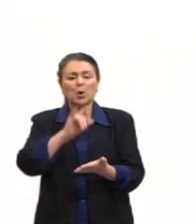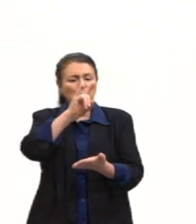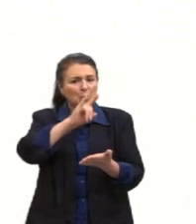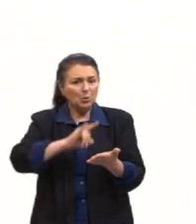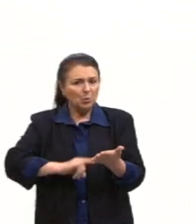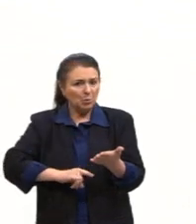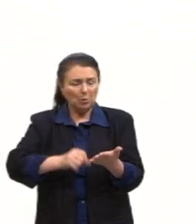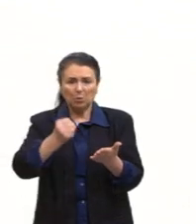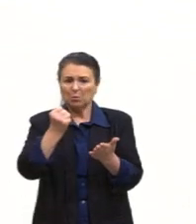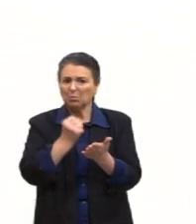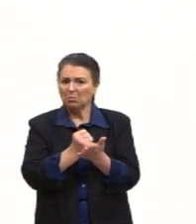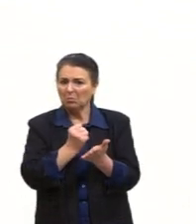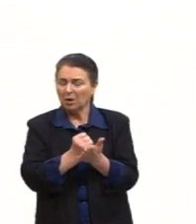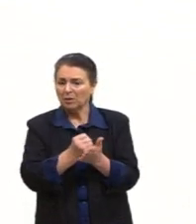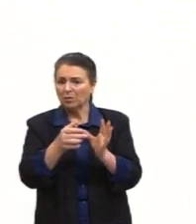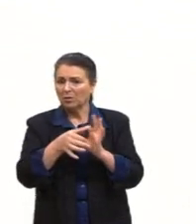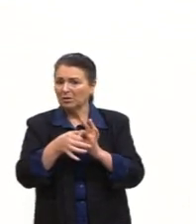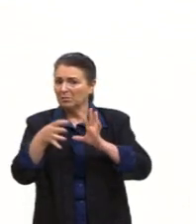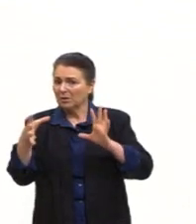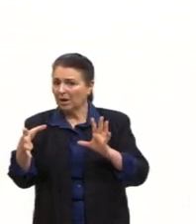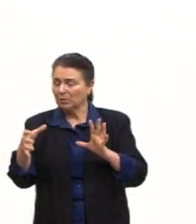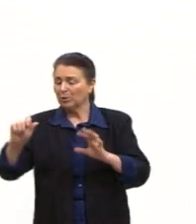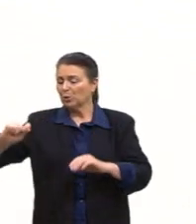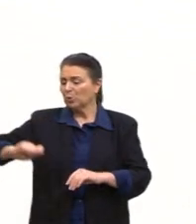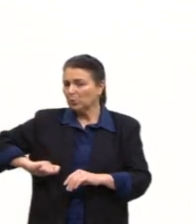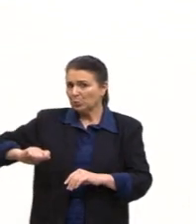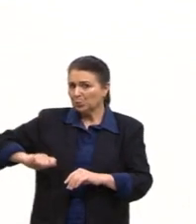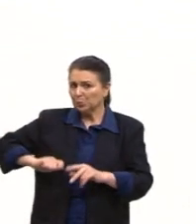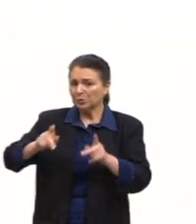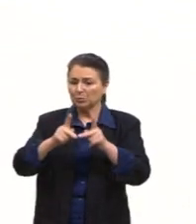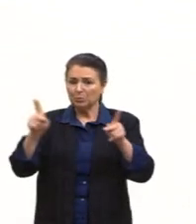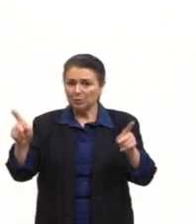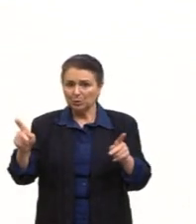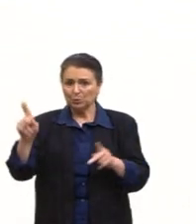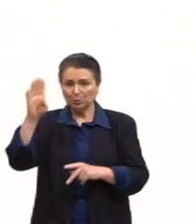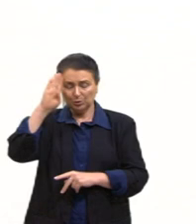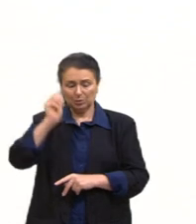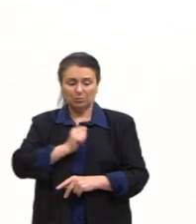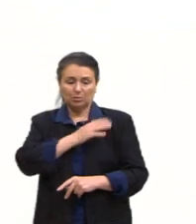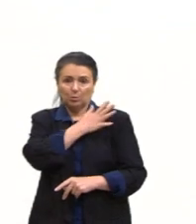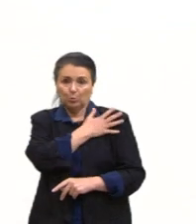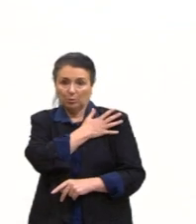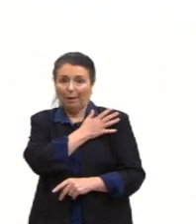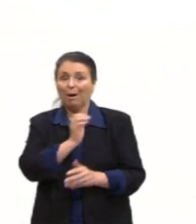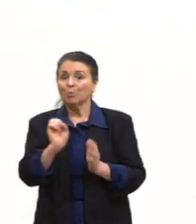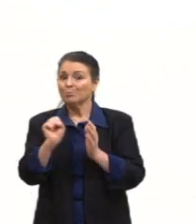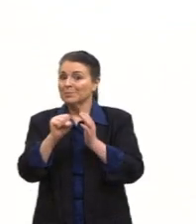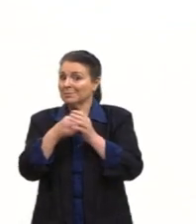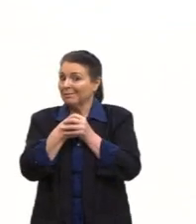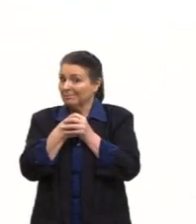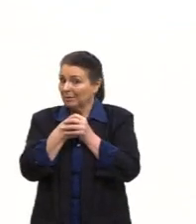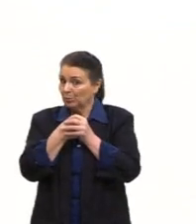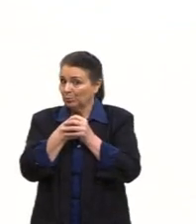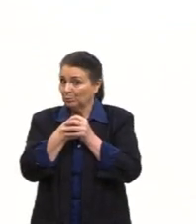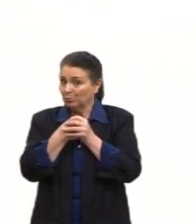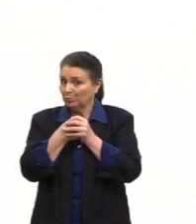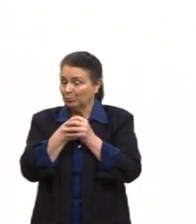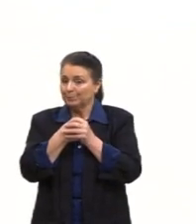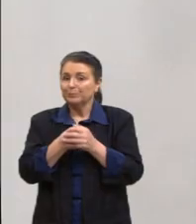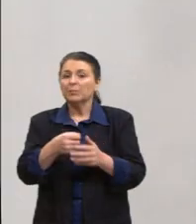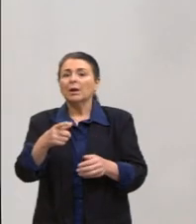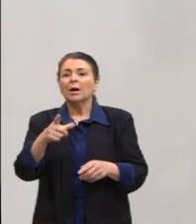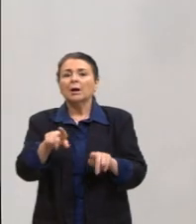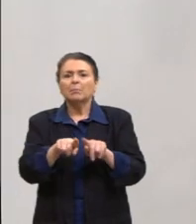liberados, vários documentos da tortura, da época da ditadura, eram confidenciais, mas ainda teria